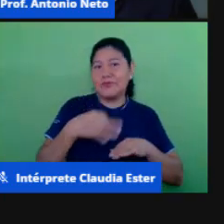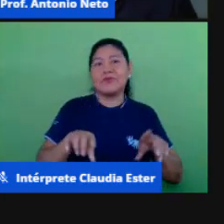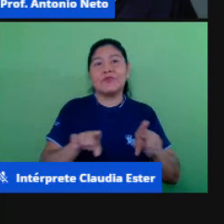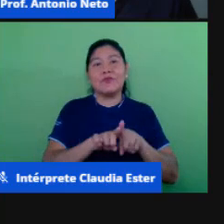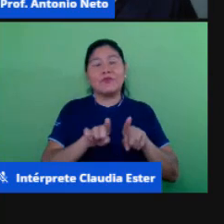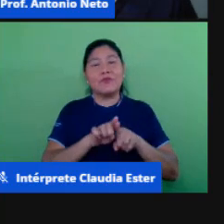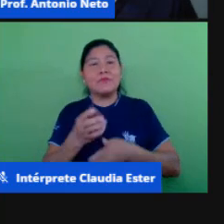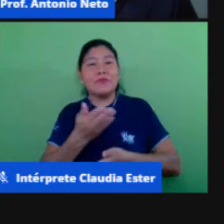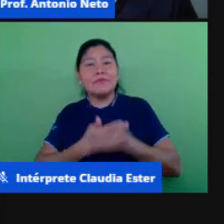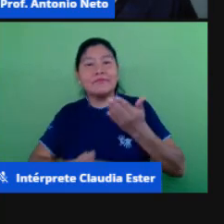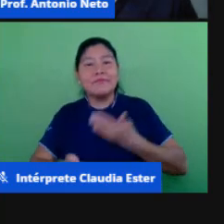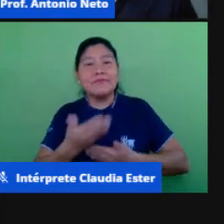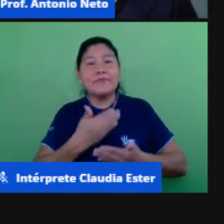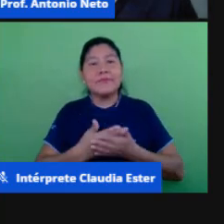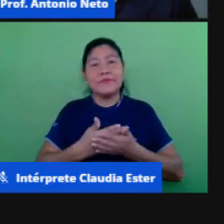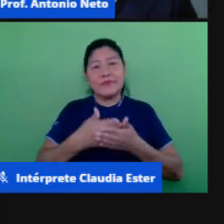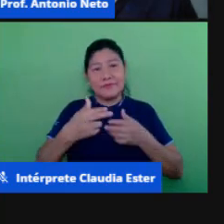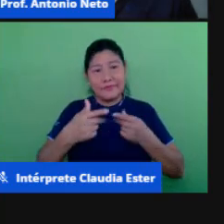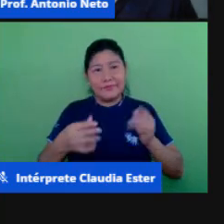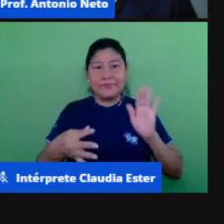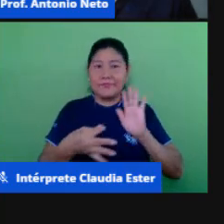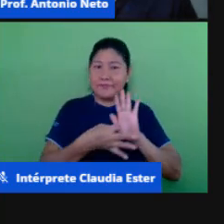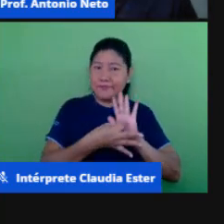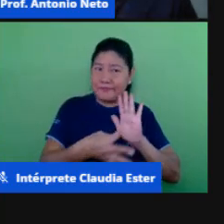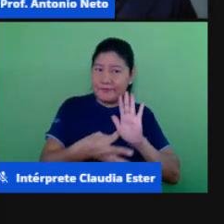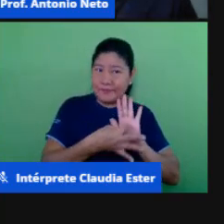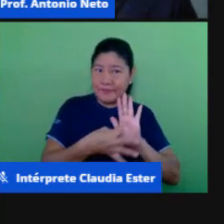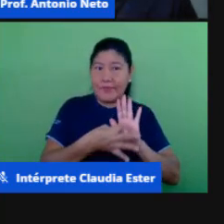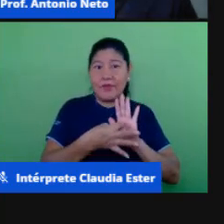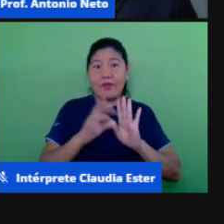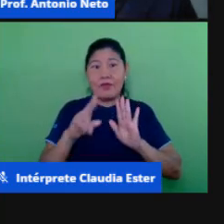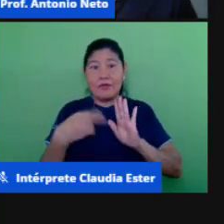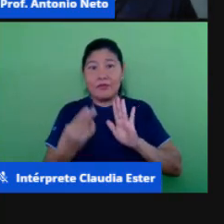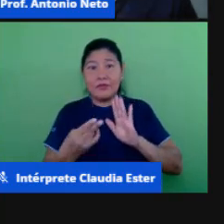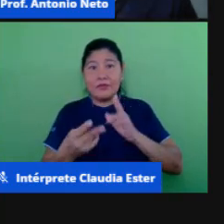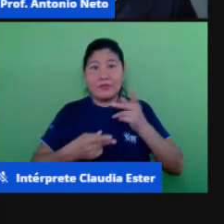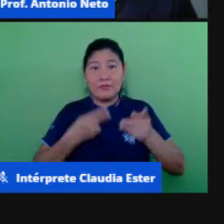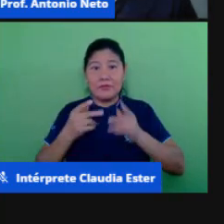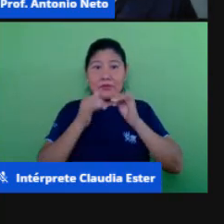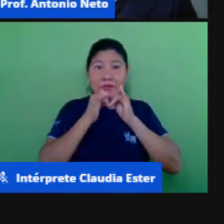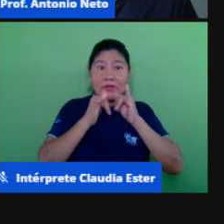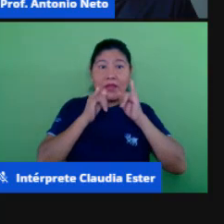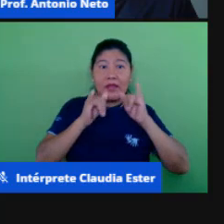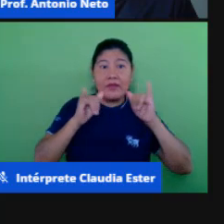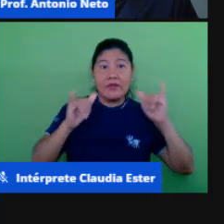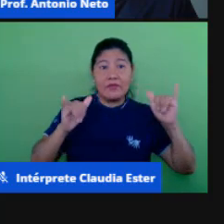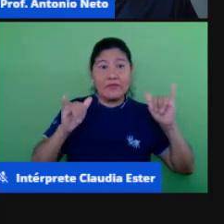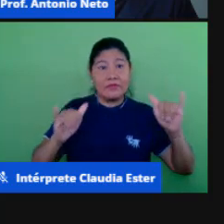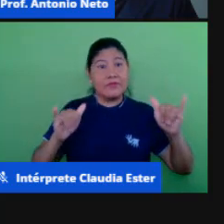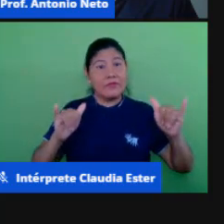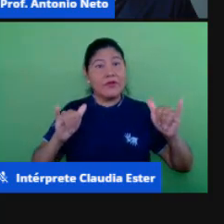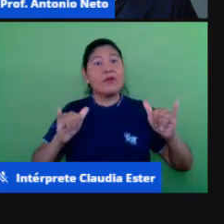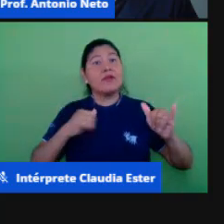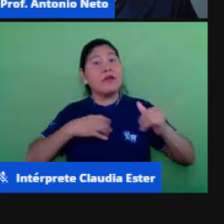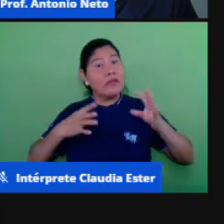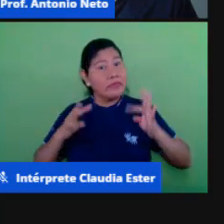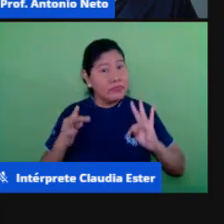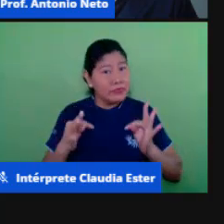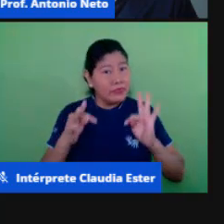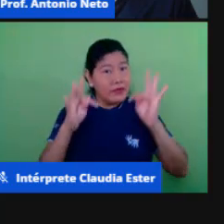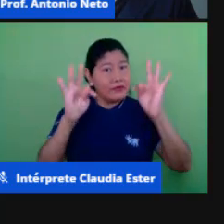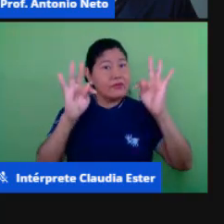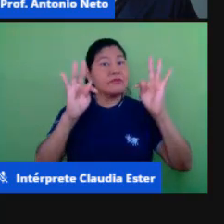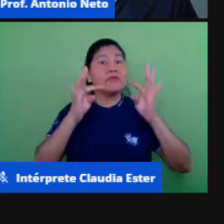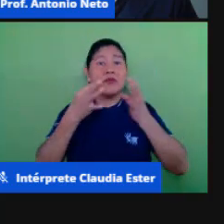acerca das TICs. Quando nós estamos falando, eu estou anunciando em minha fala as tecnologias da informação